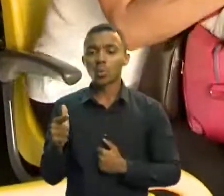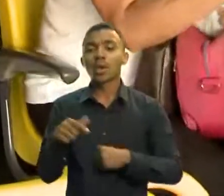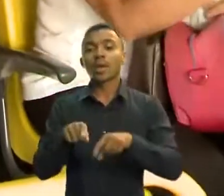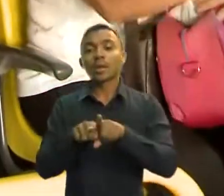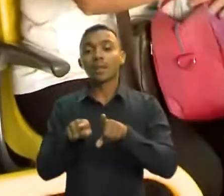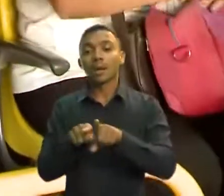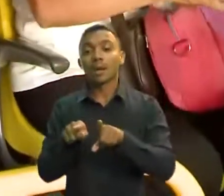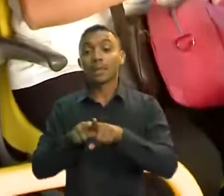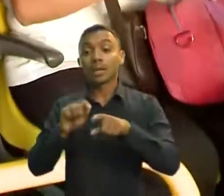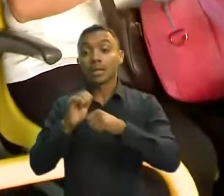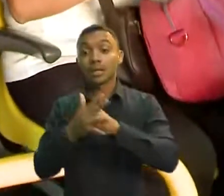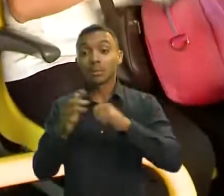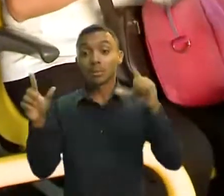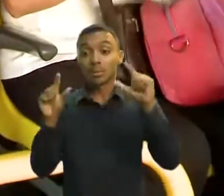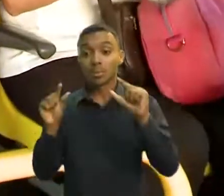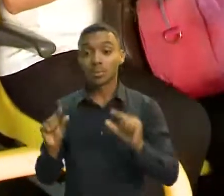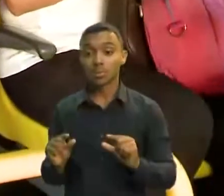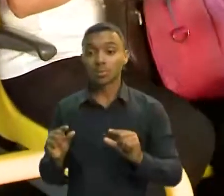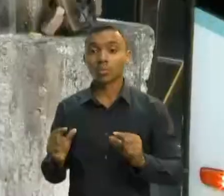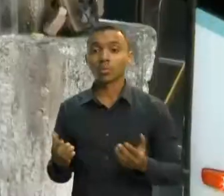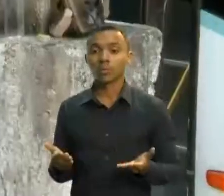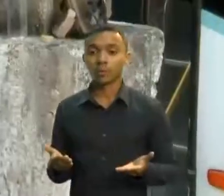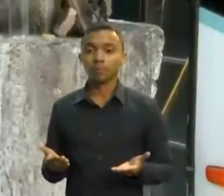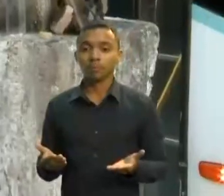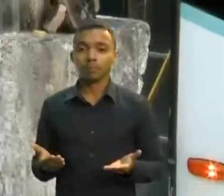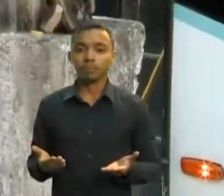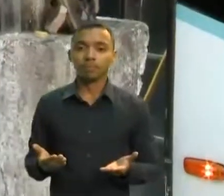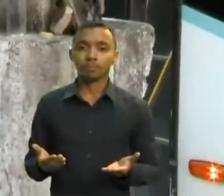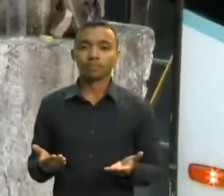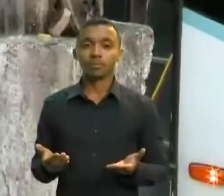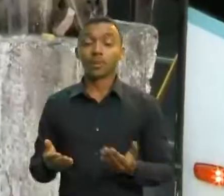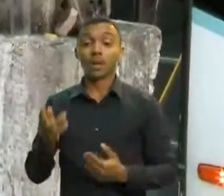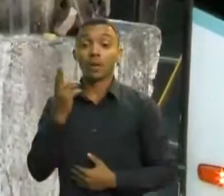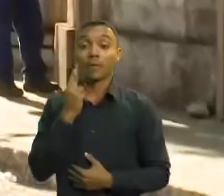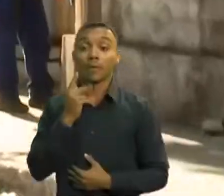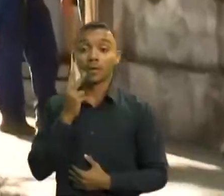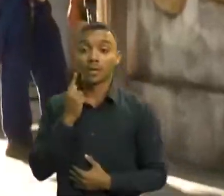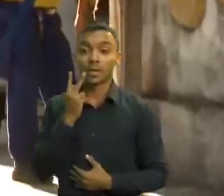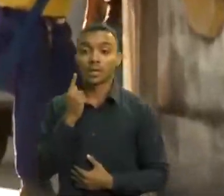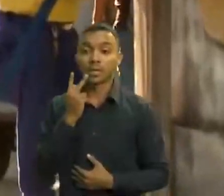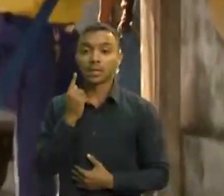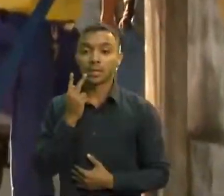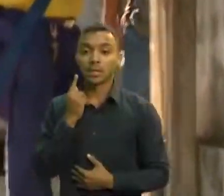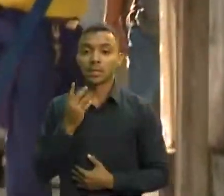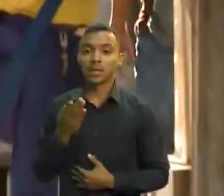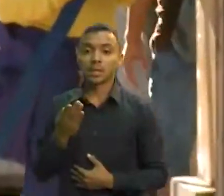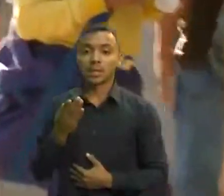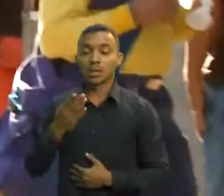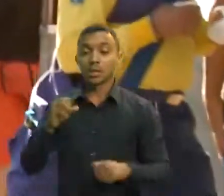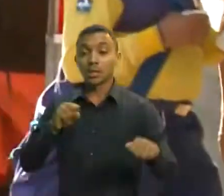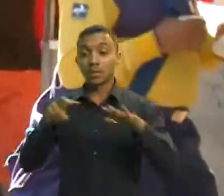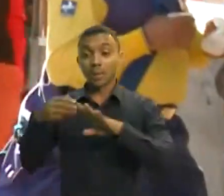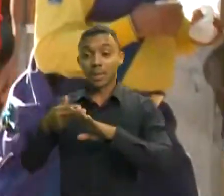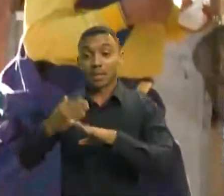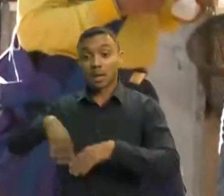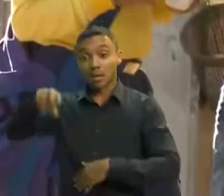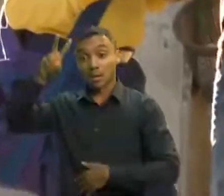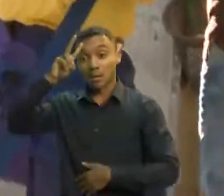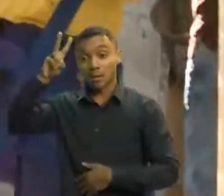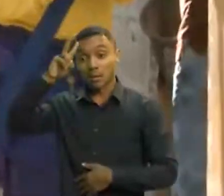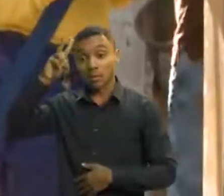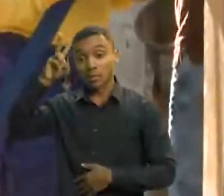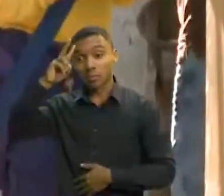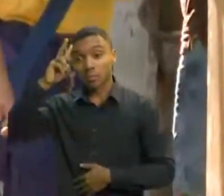segundo dados do Consórcio Nacional de Imprensa. Em Fortaleza, números divulgados na última segunda-feira apontam a melhora nos